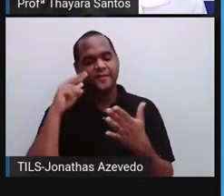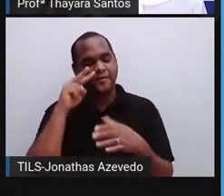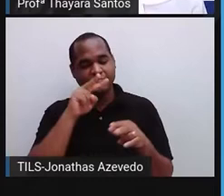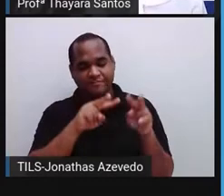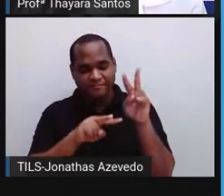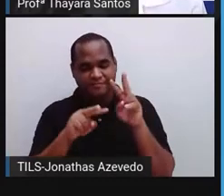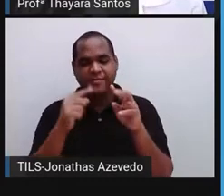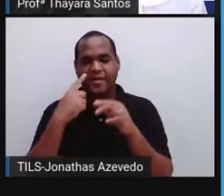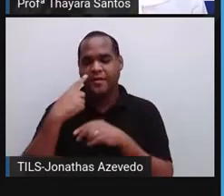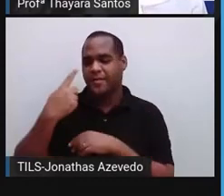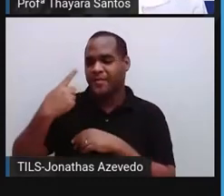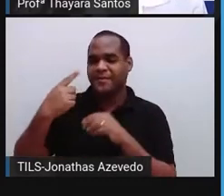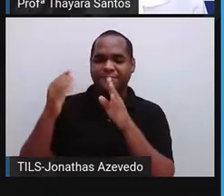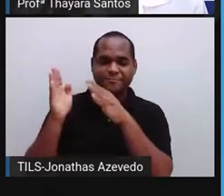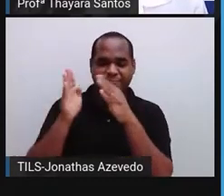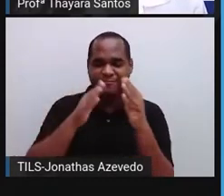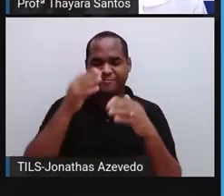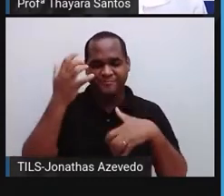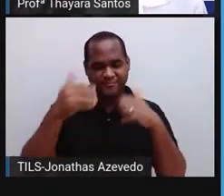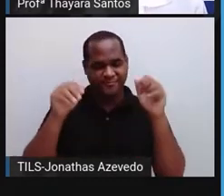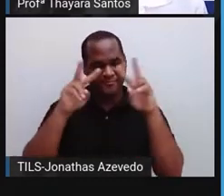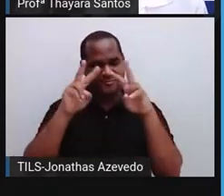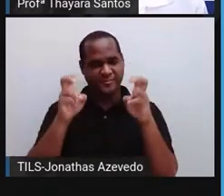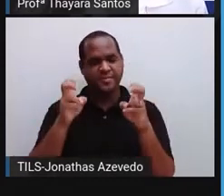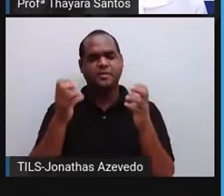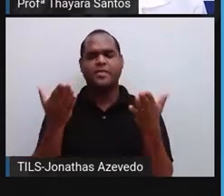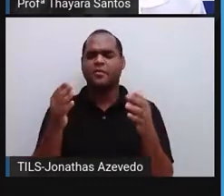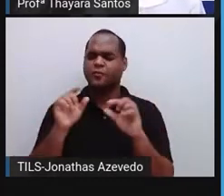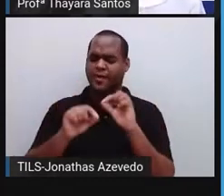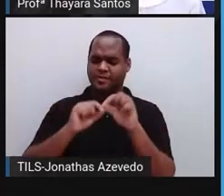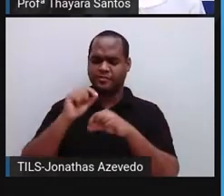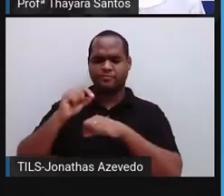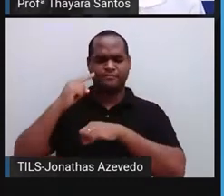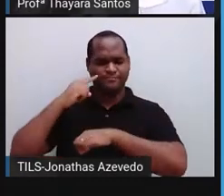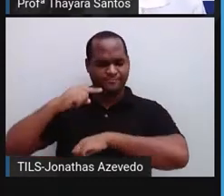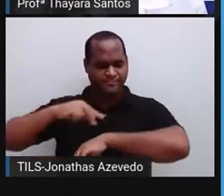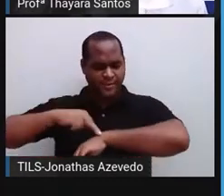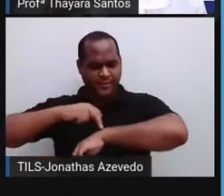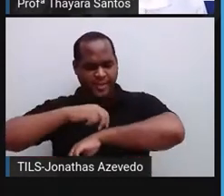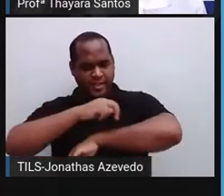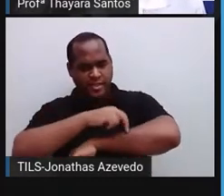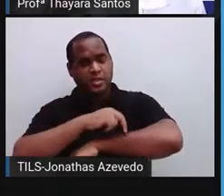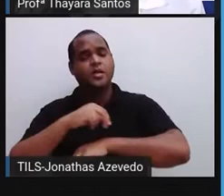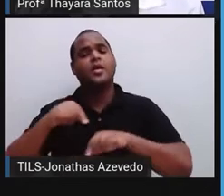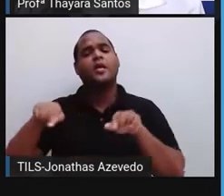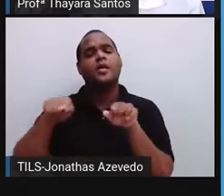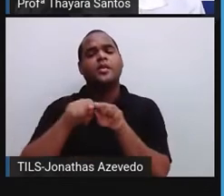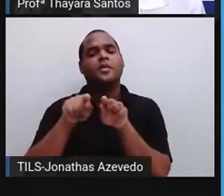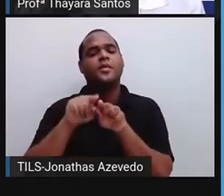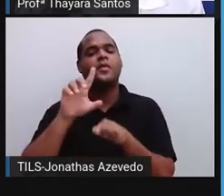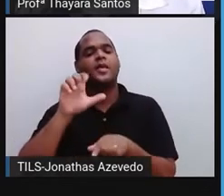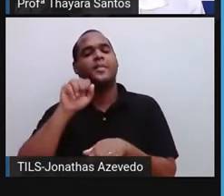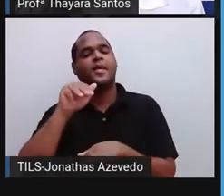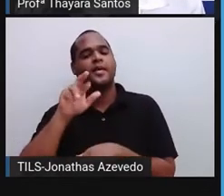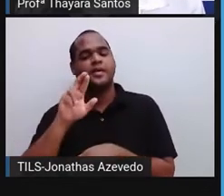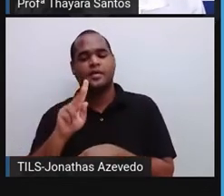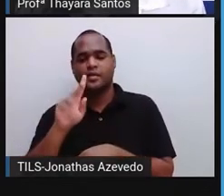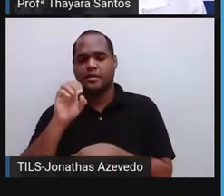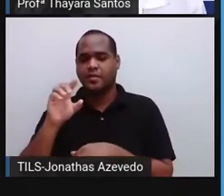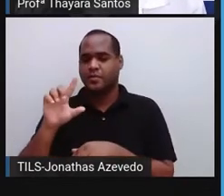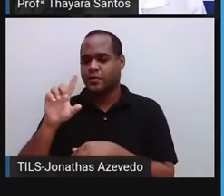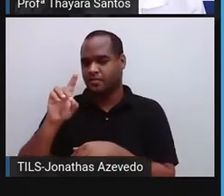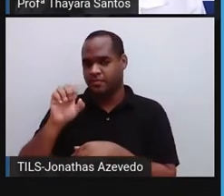o tema da nossa aula e hoje a vai falar sobre evolução, o lamarquismo e o darwinismo, são as duas principais correntes.